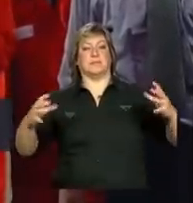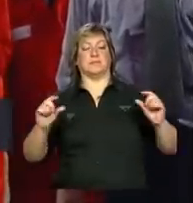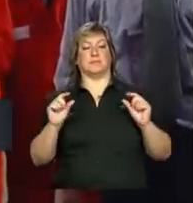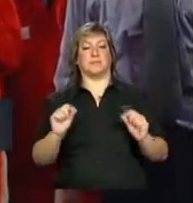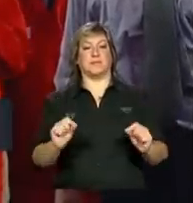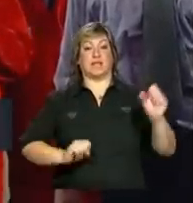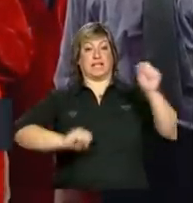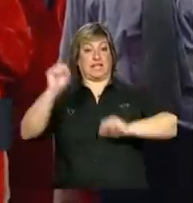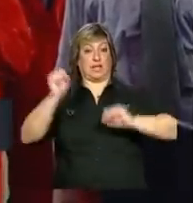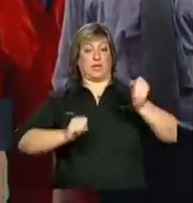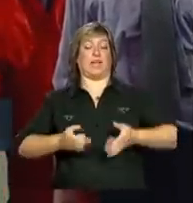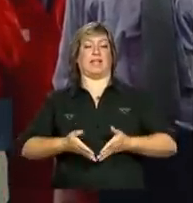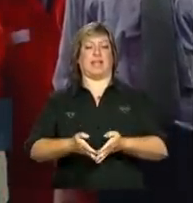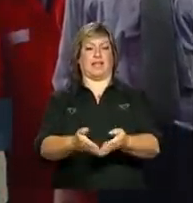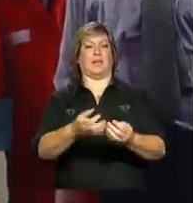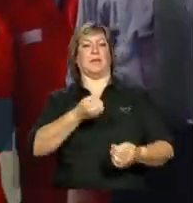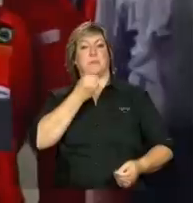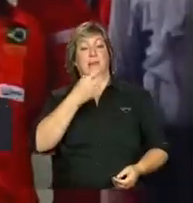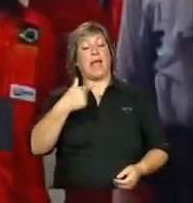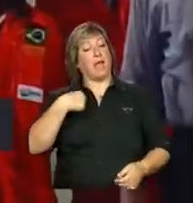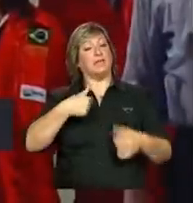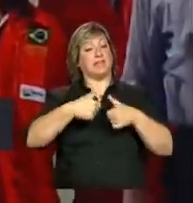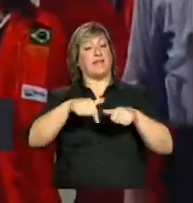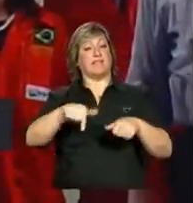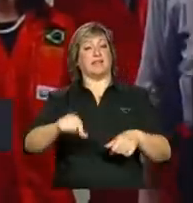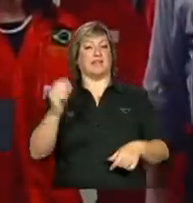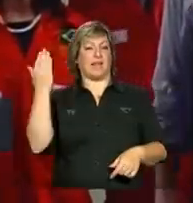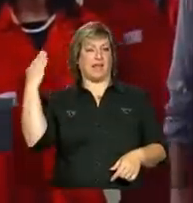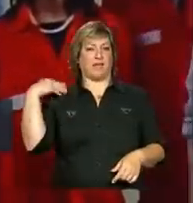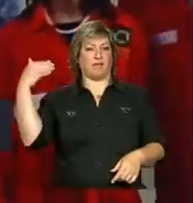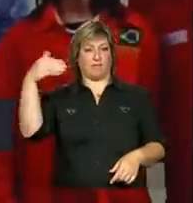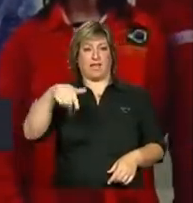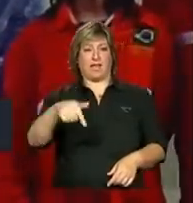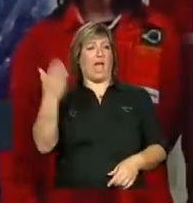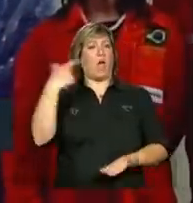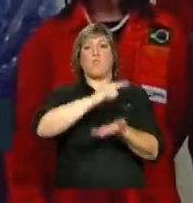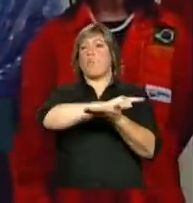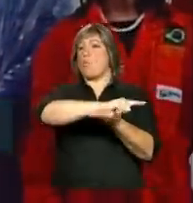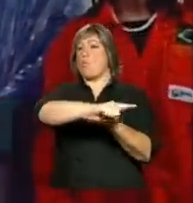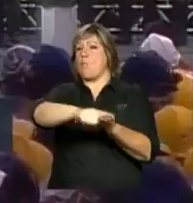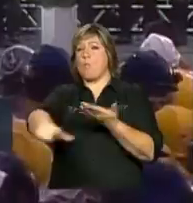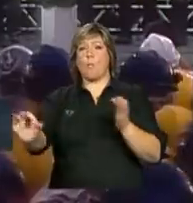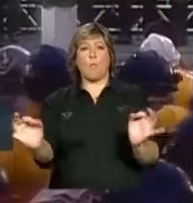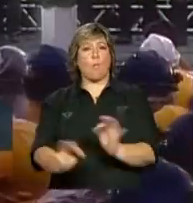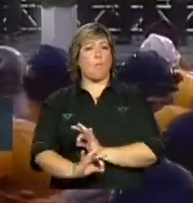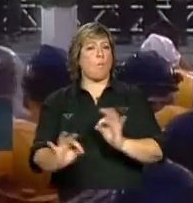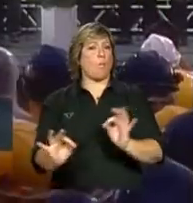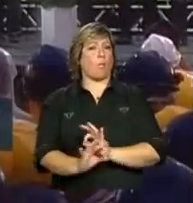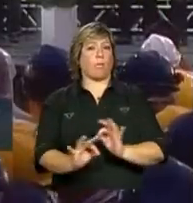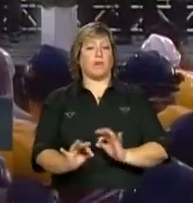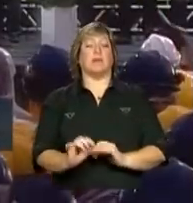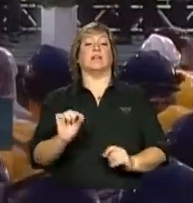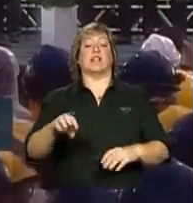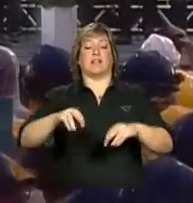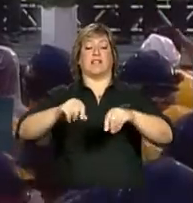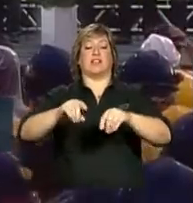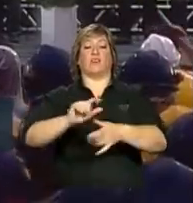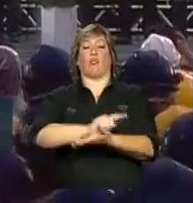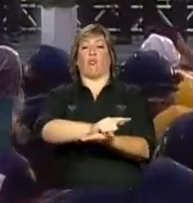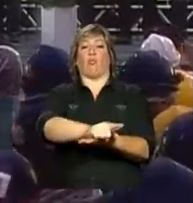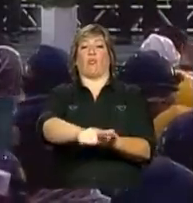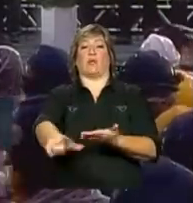uma indústria naval Eu estive aqui quando não tinha nada disso, nada disso tinha, era areia